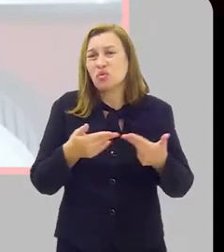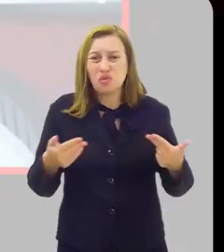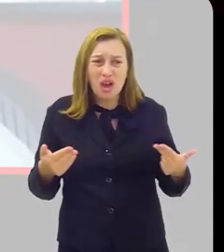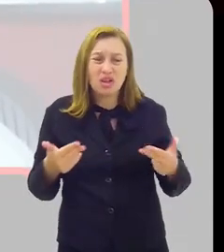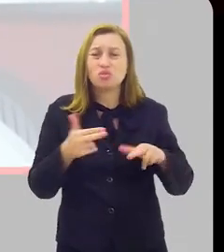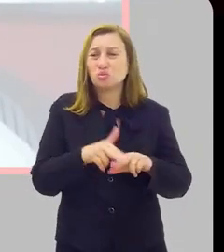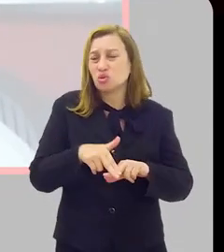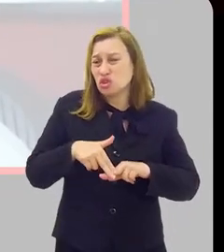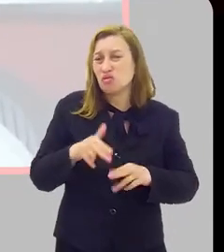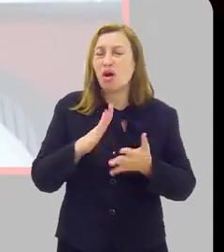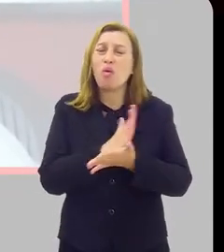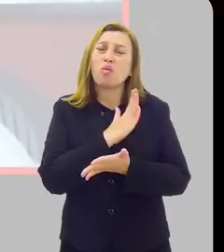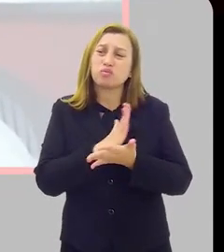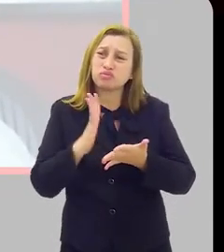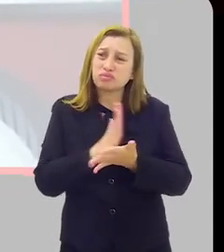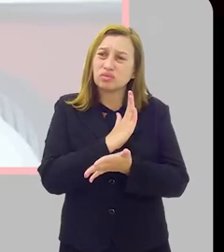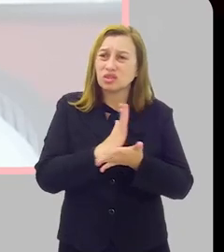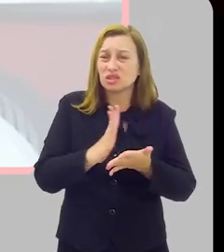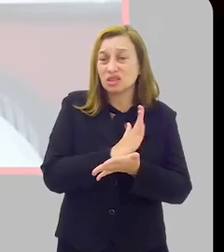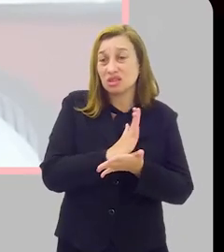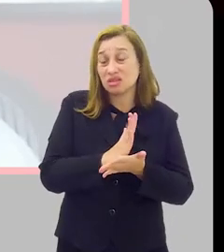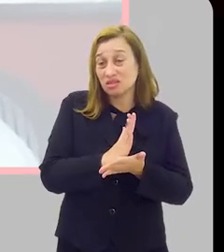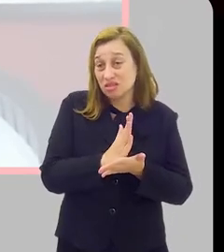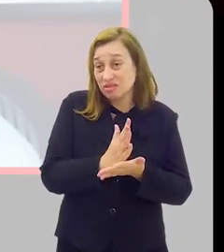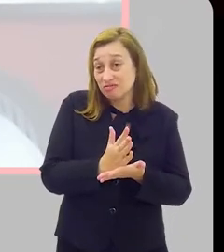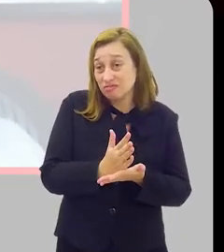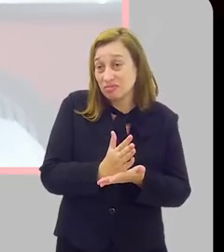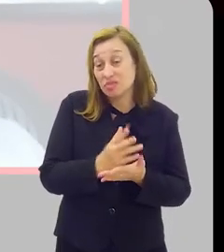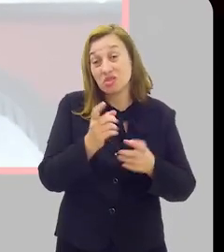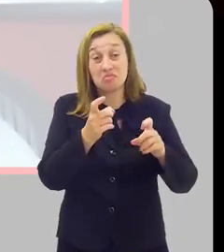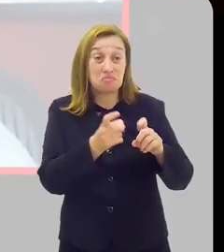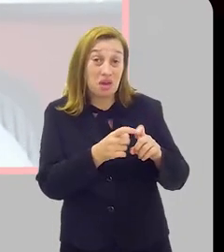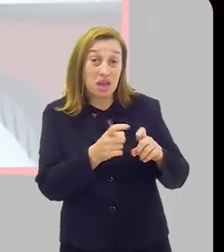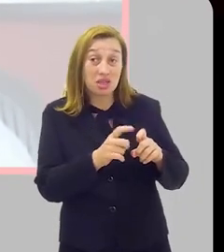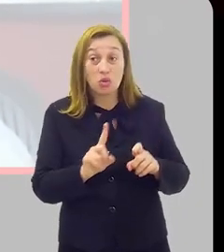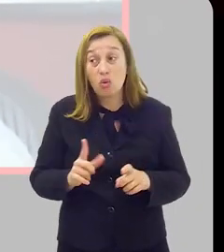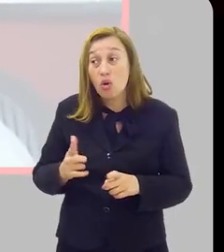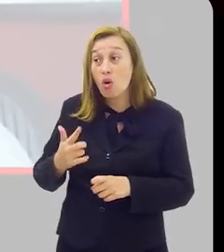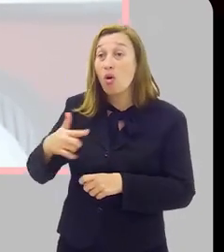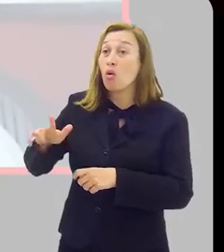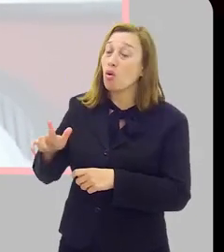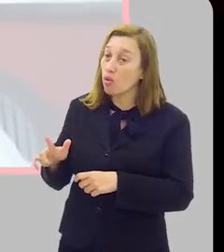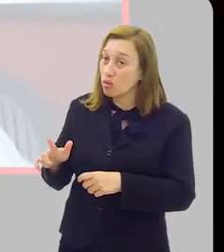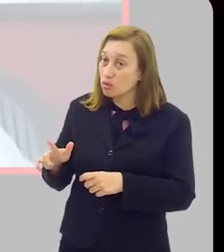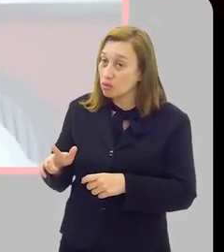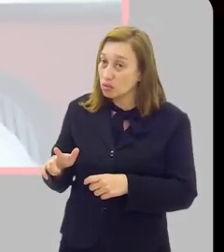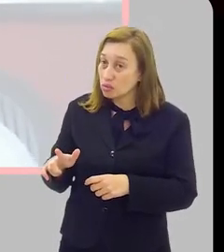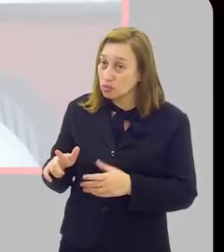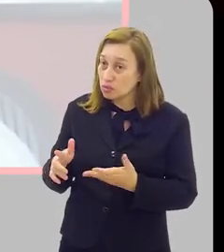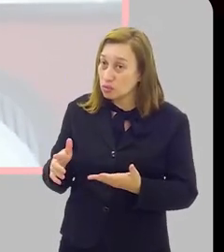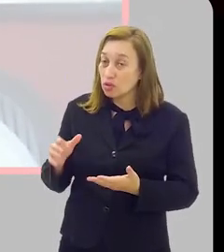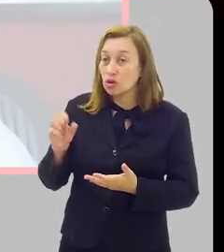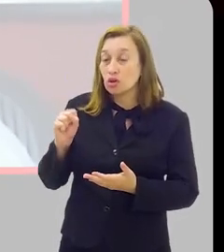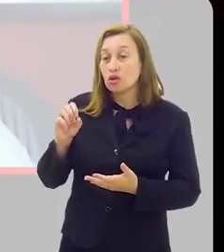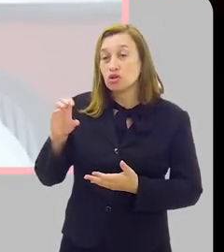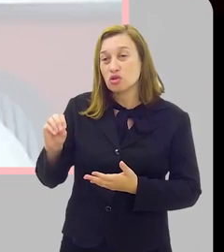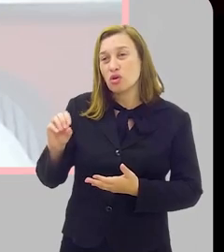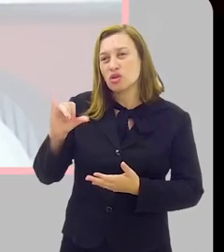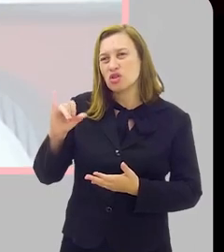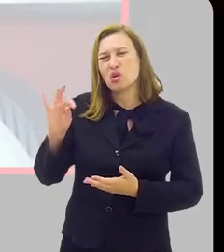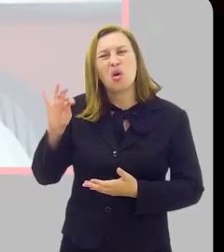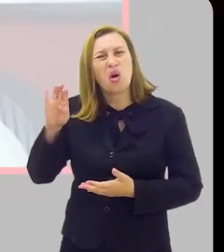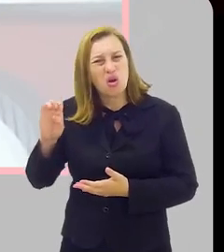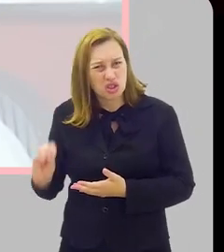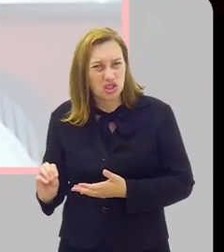são vários fenômenos, alguns de ordem eminentemente médica, outros quase de ordem sociológica, eu diria assim.